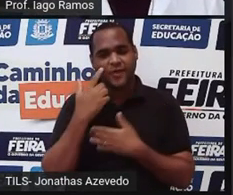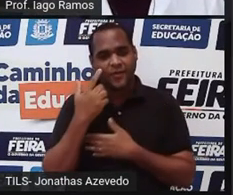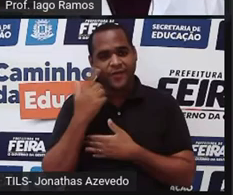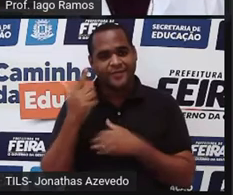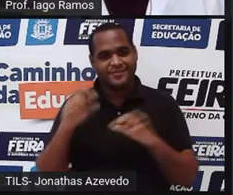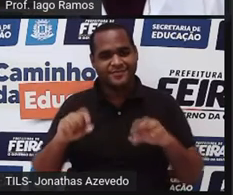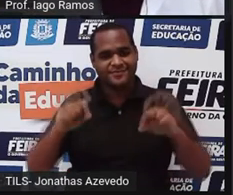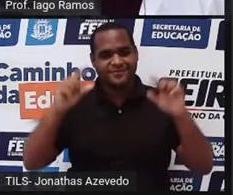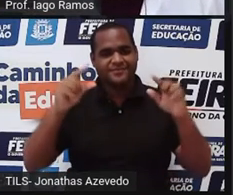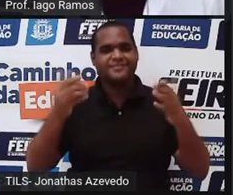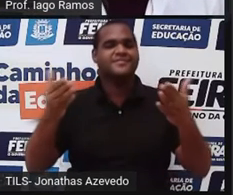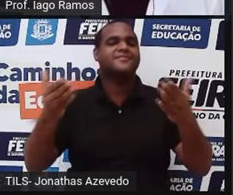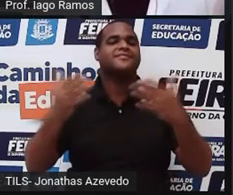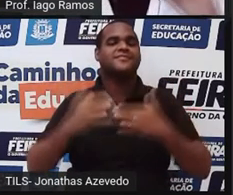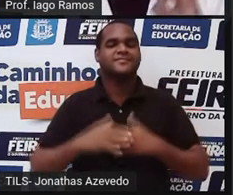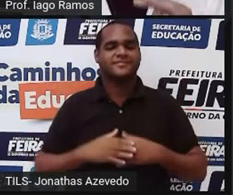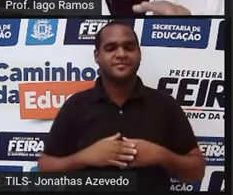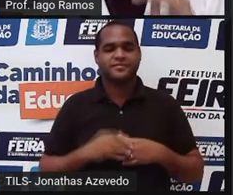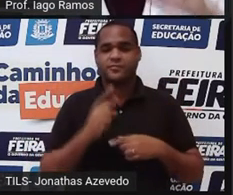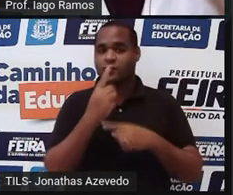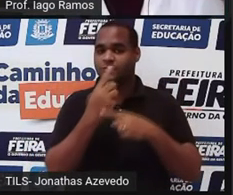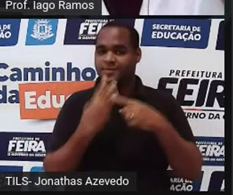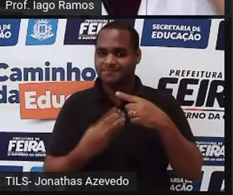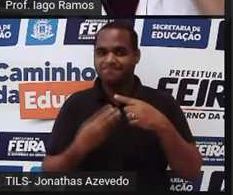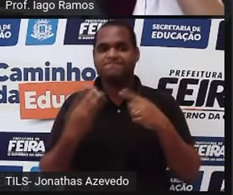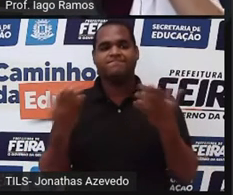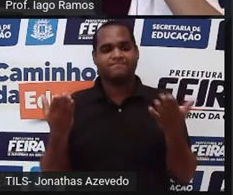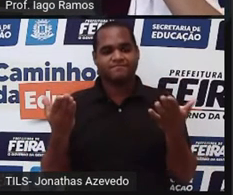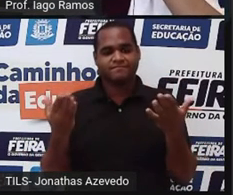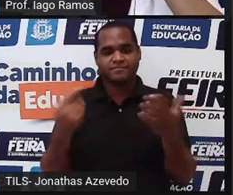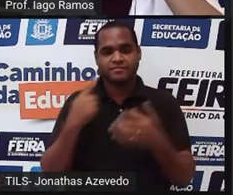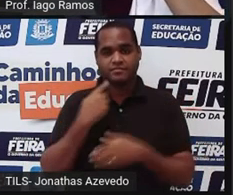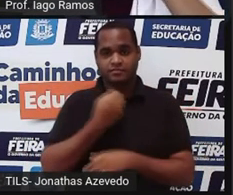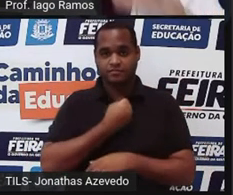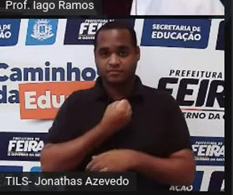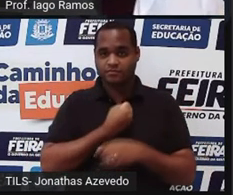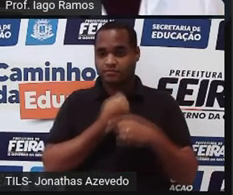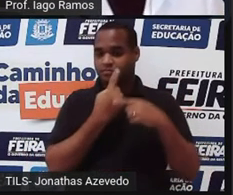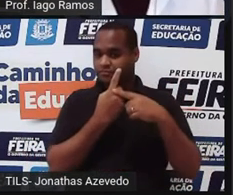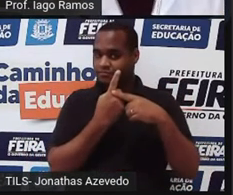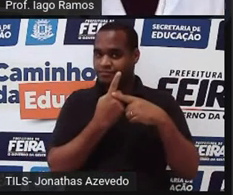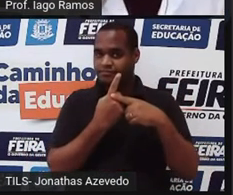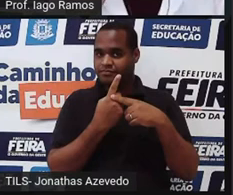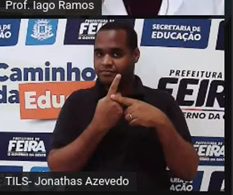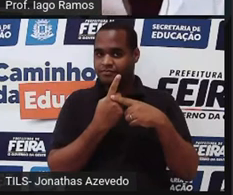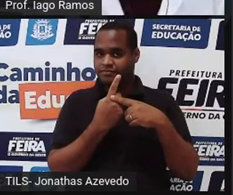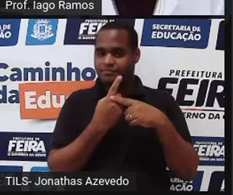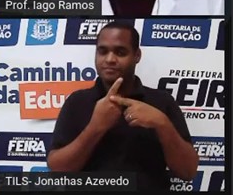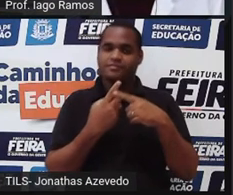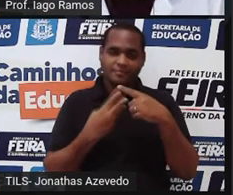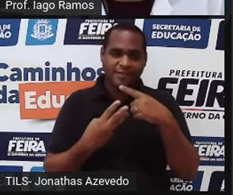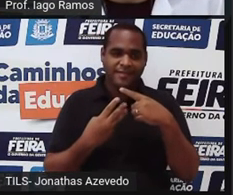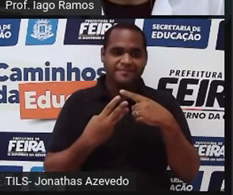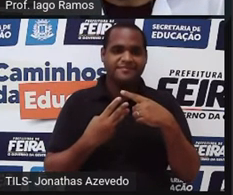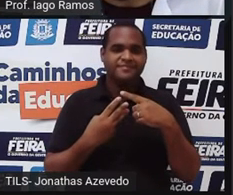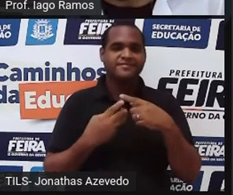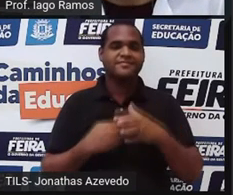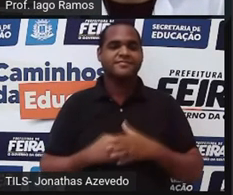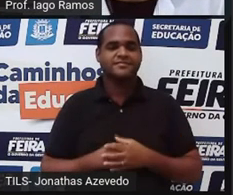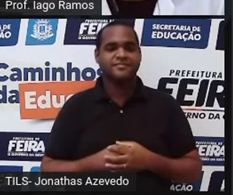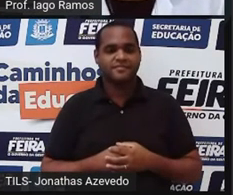aqui na tela. A fração 1 terço, numerador em cima 1, denominador embaixo 3.